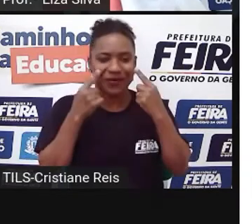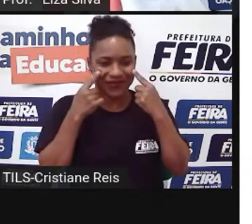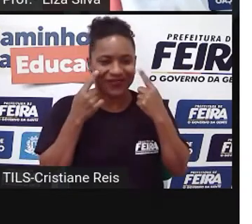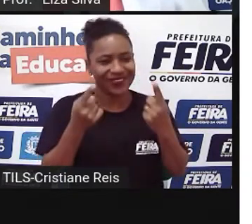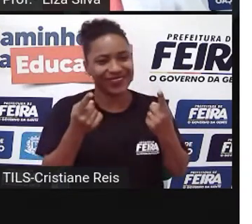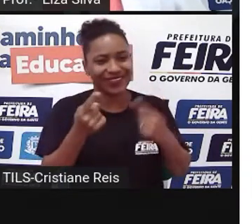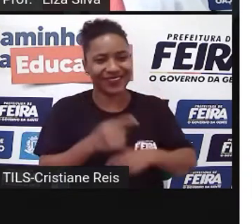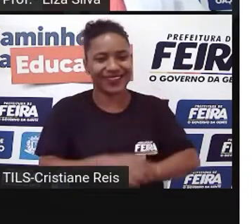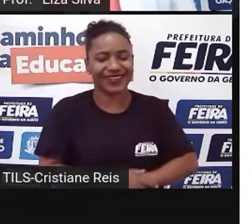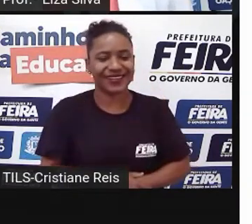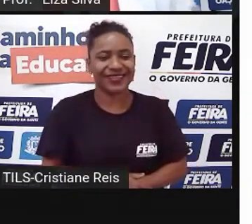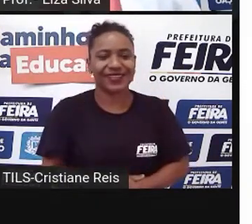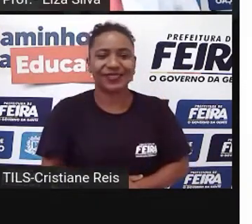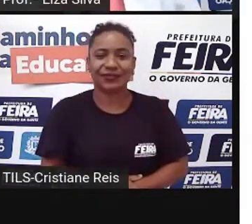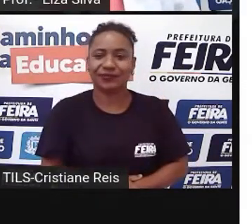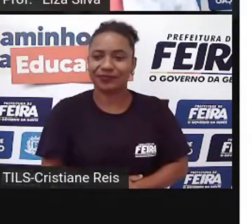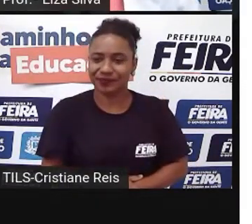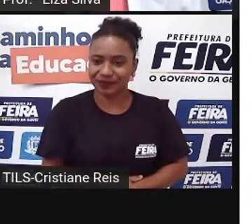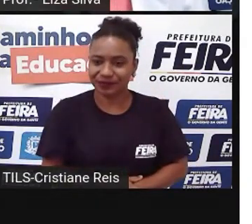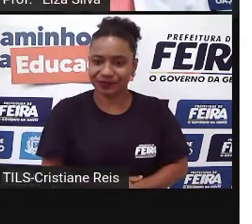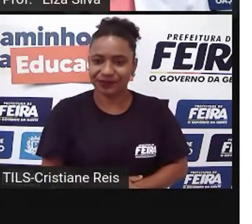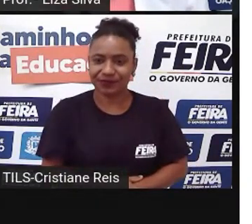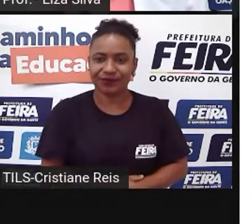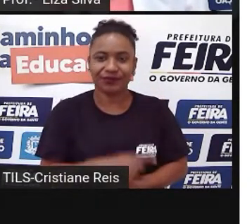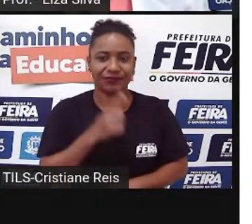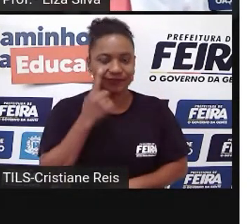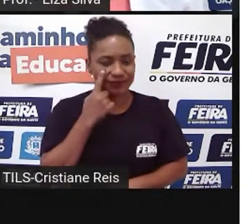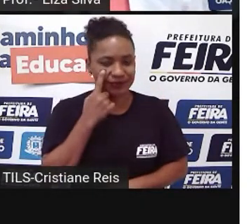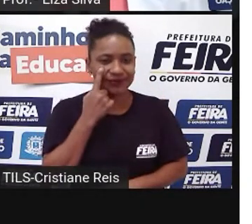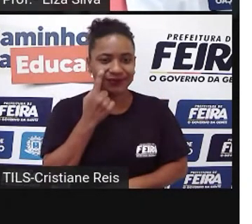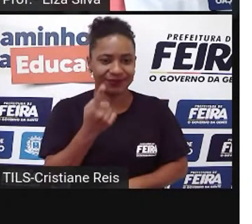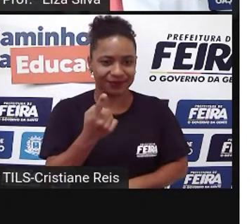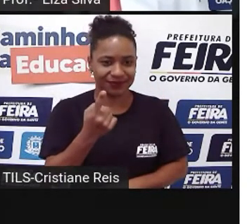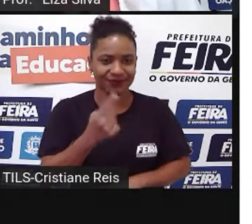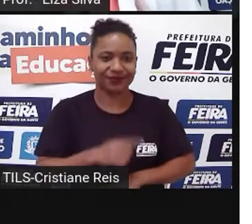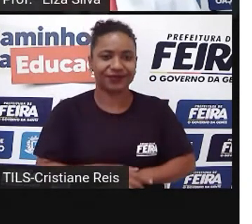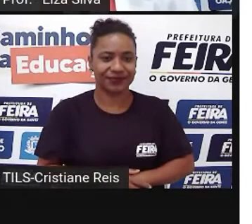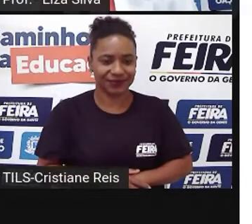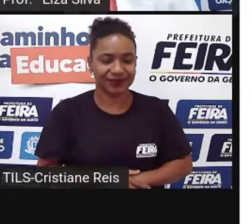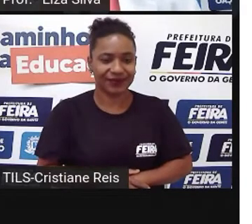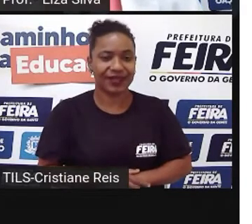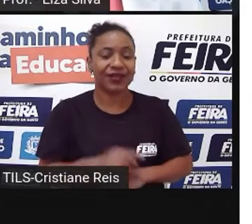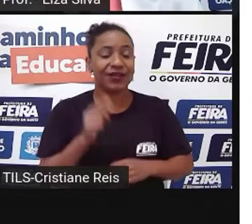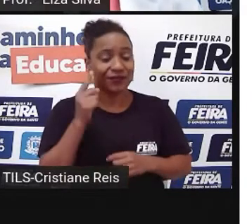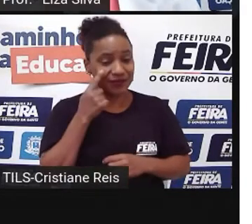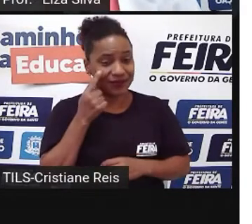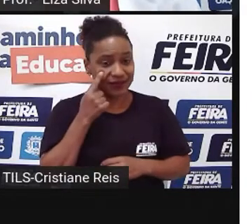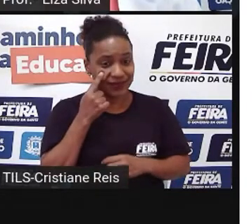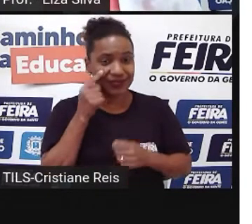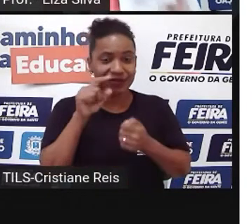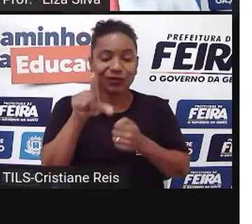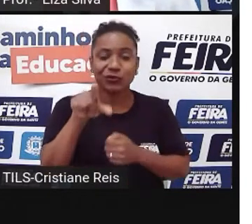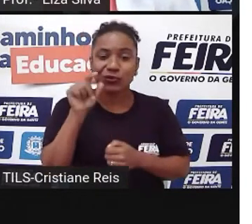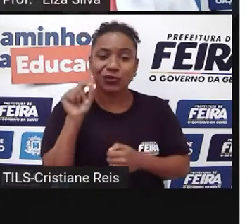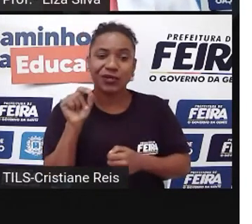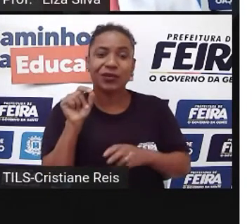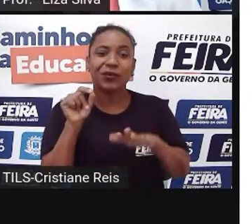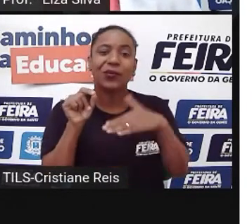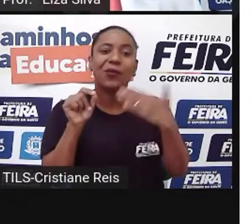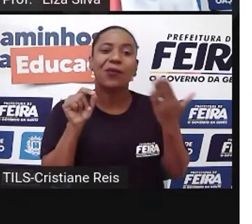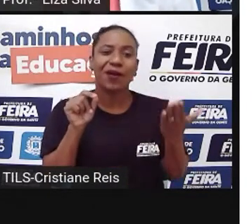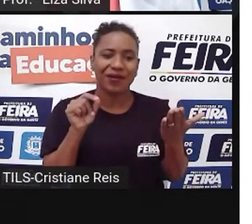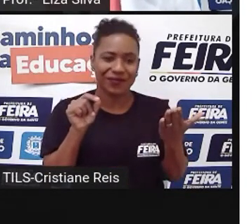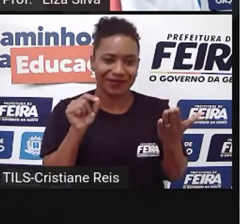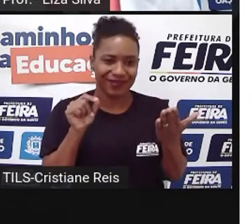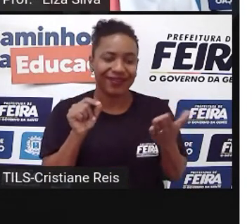Então vejam aqui o menu Que eu apresento para vocês E vocês irão então escolher Quais atividades